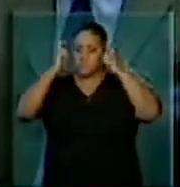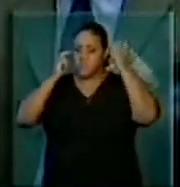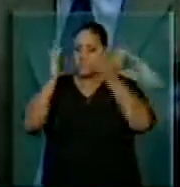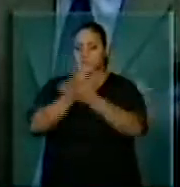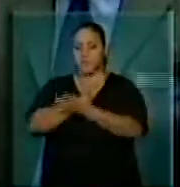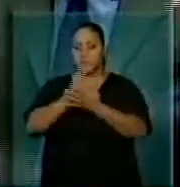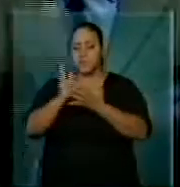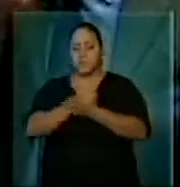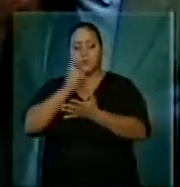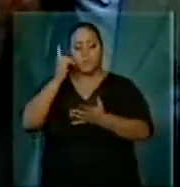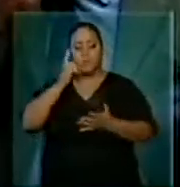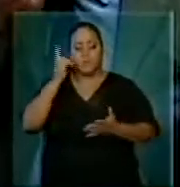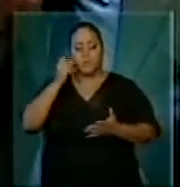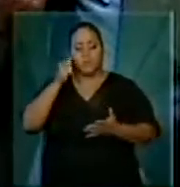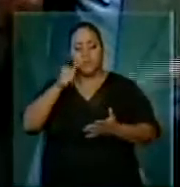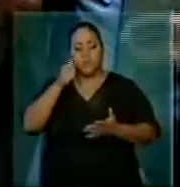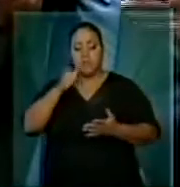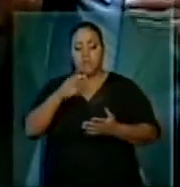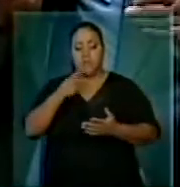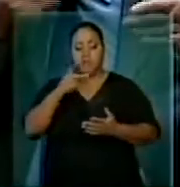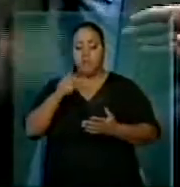o deputado Zé Eduardo Cardoso?